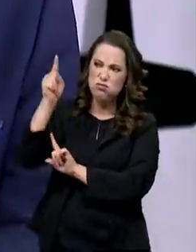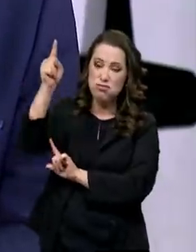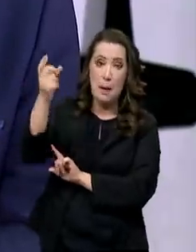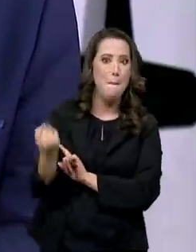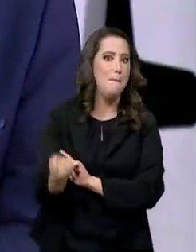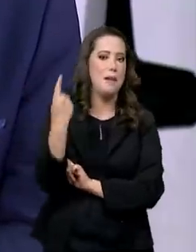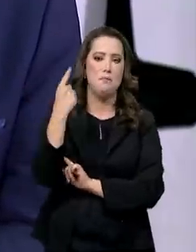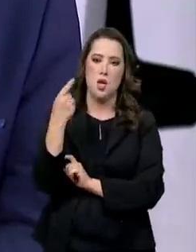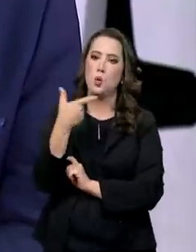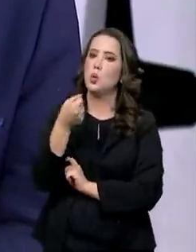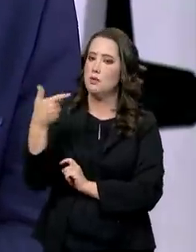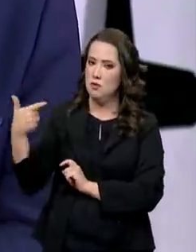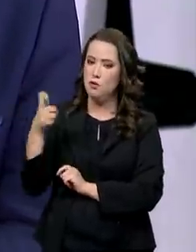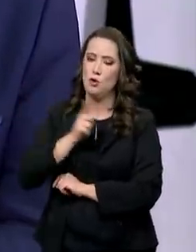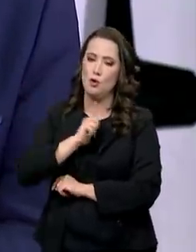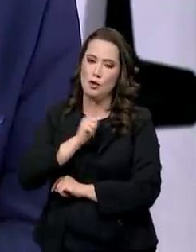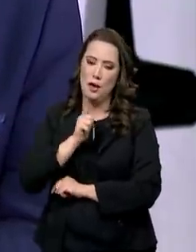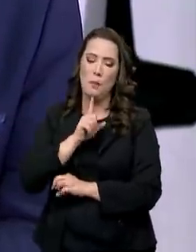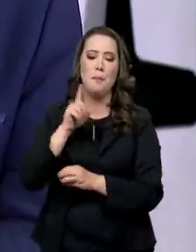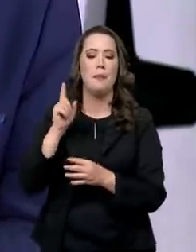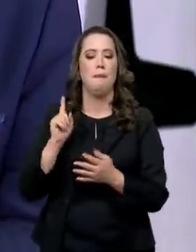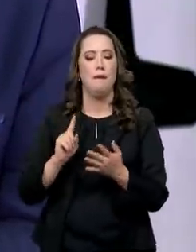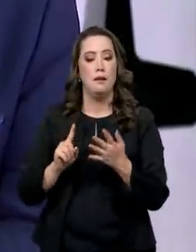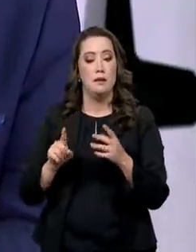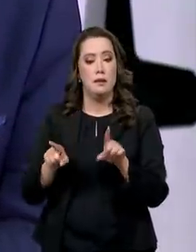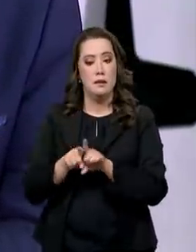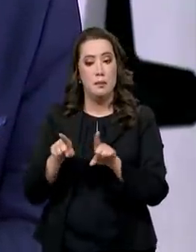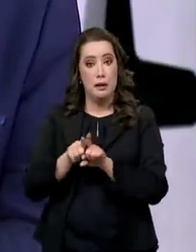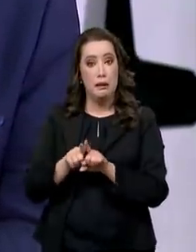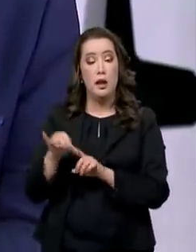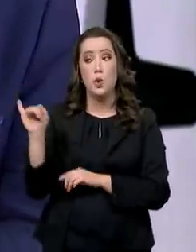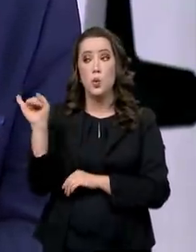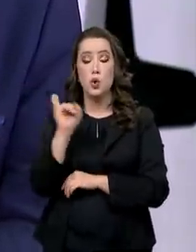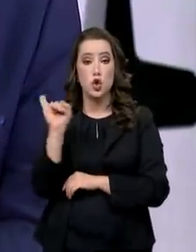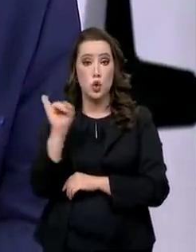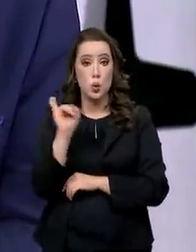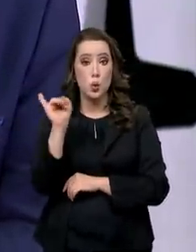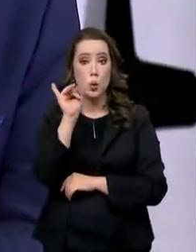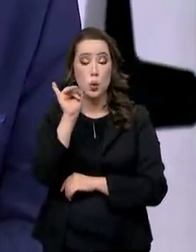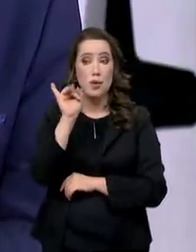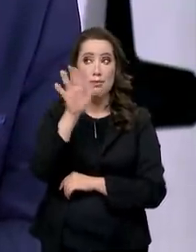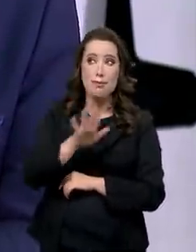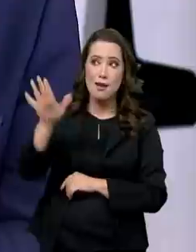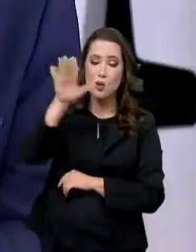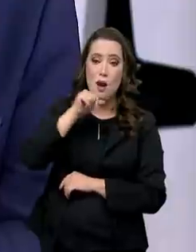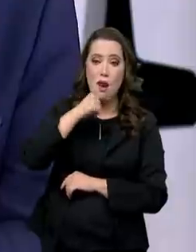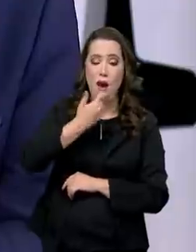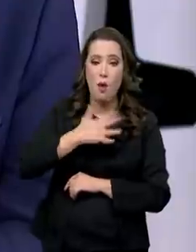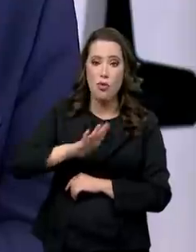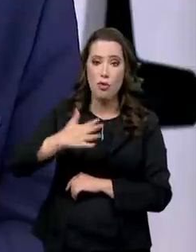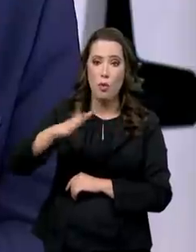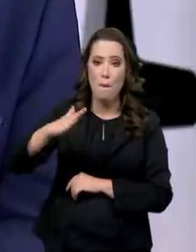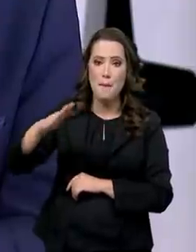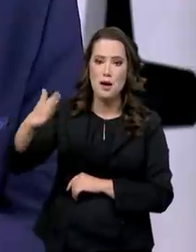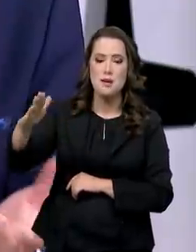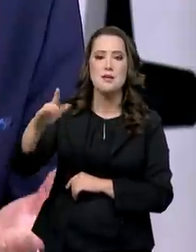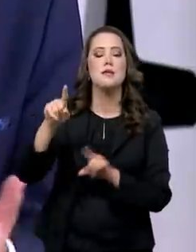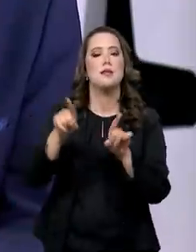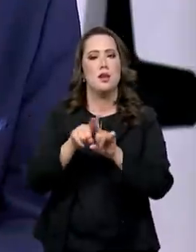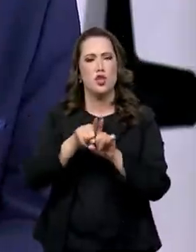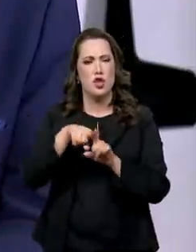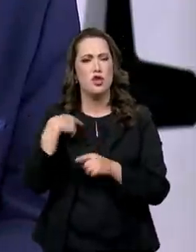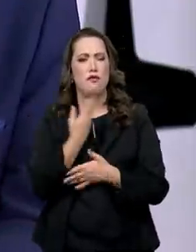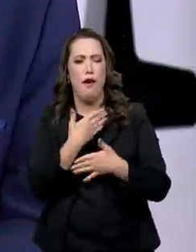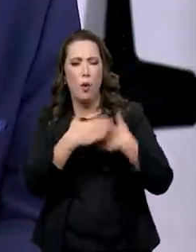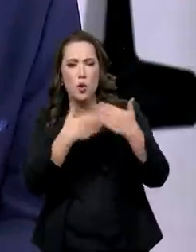o início das operações do Instituto Nacional do Mar. Nós temos a construção do Criosfera 2 lá na Antártica, aumentar as